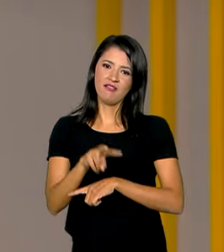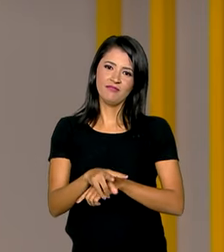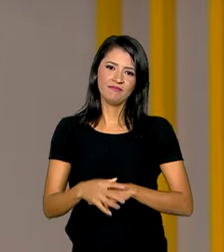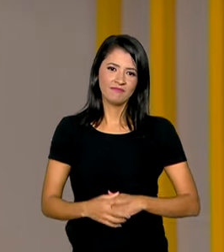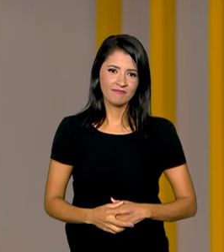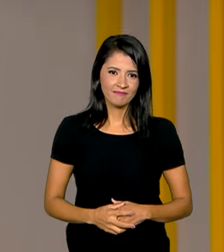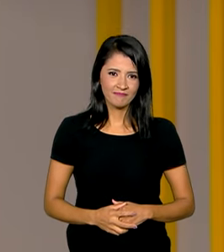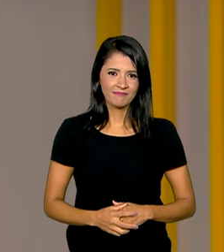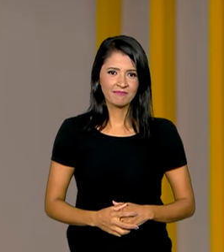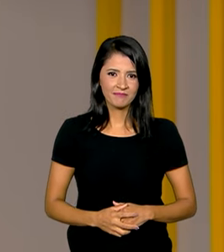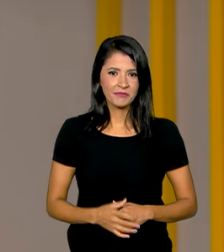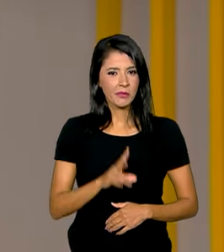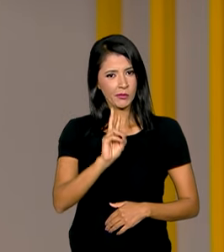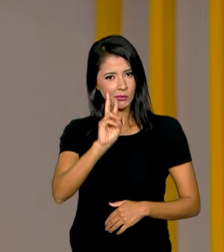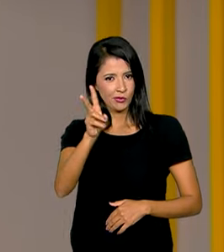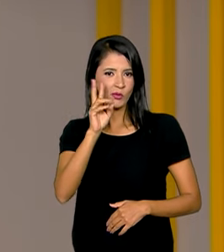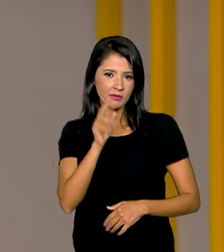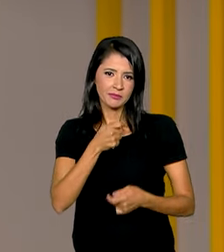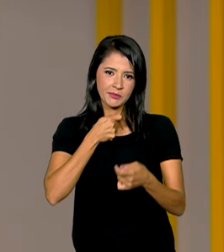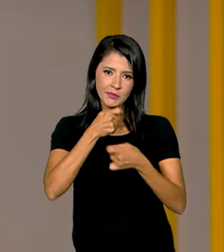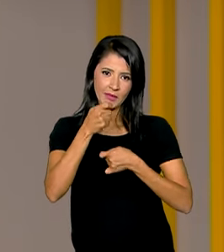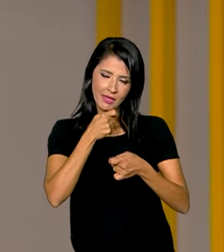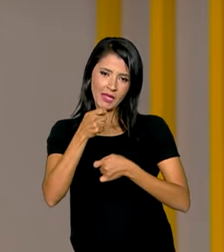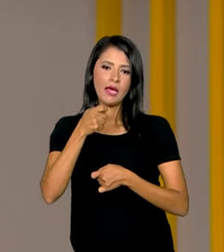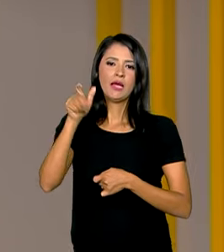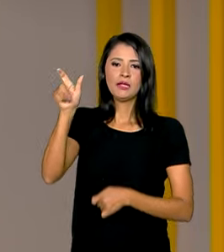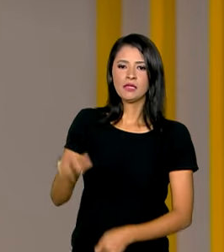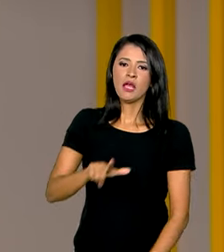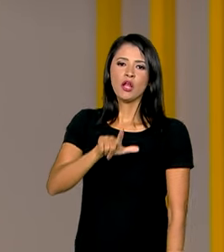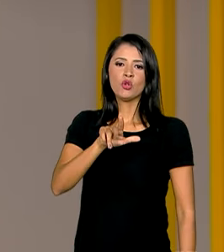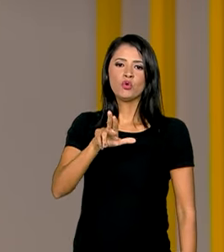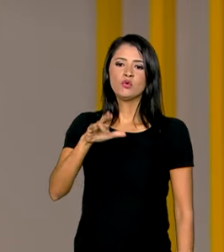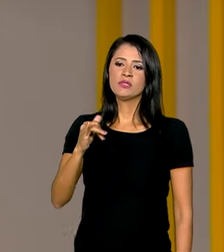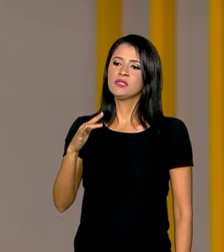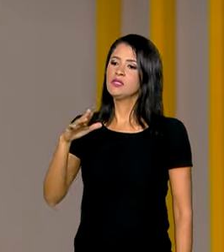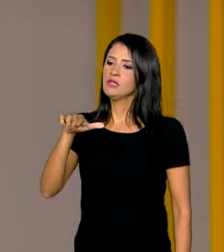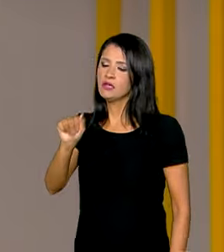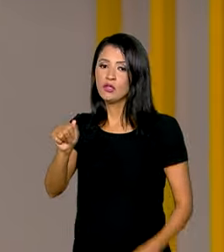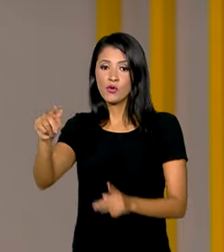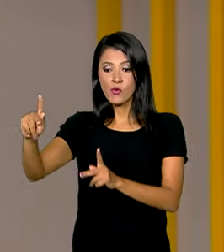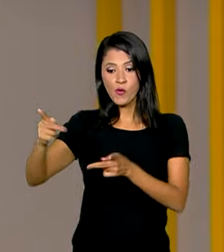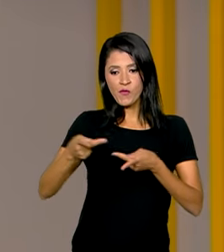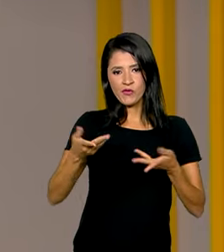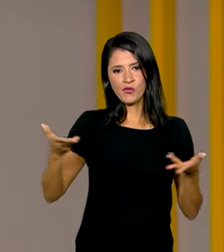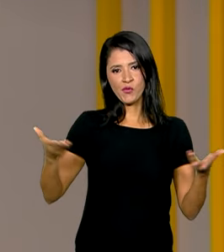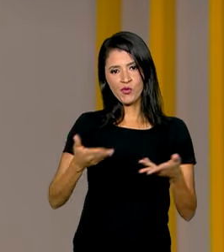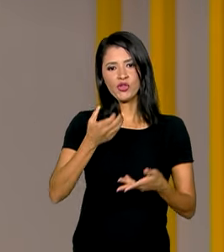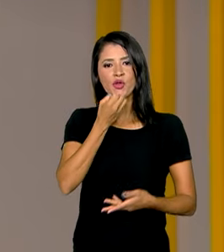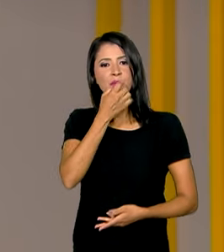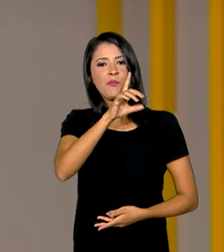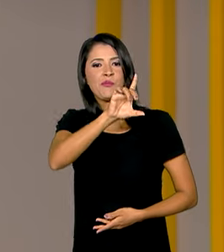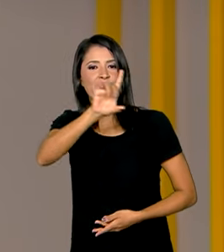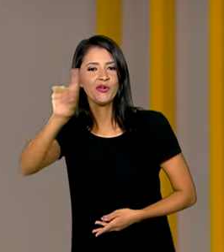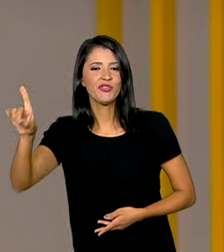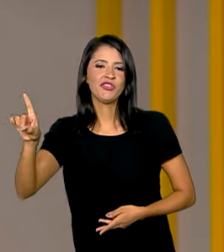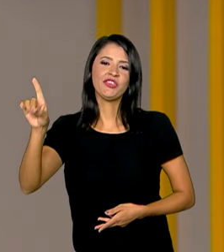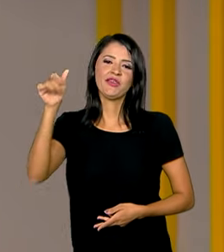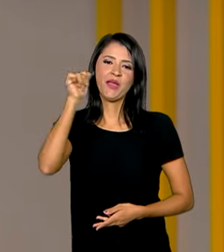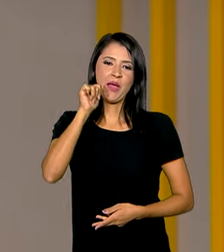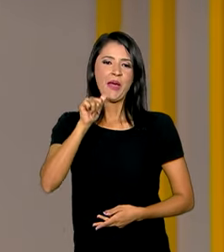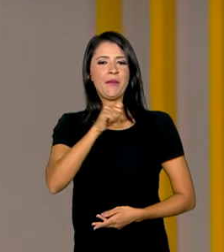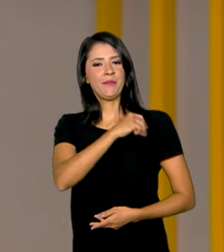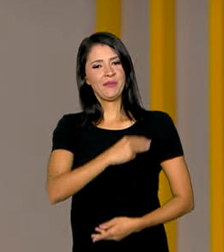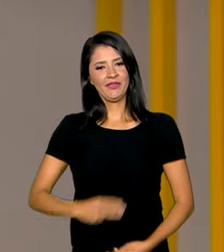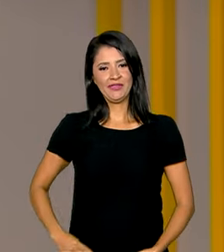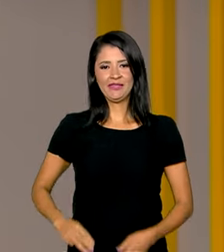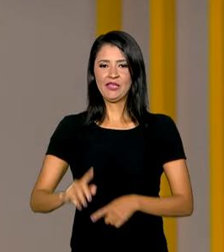Como você viu na reportagem da repórter Luciana Colares, a convidada de hoje do Bom Dia foi a ministra da Gestão